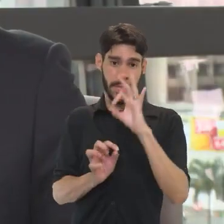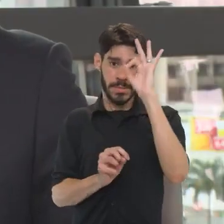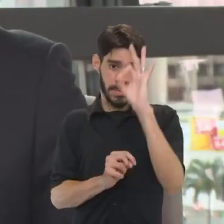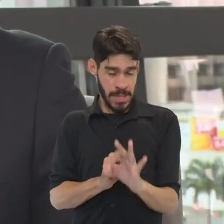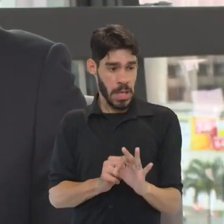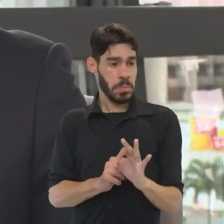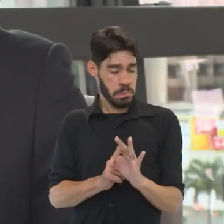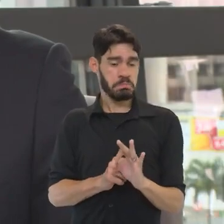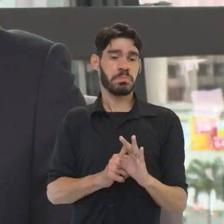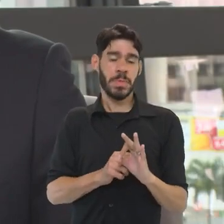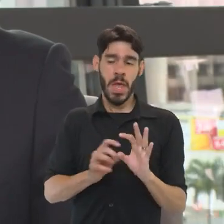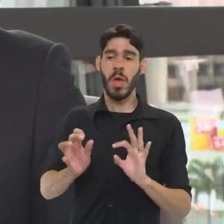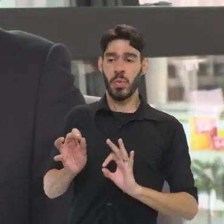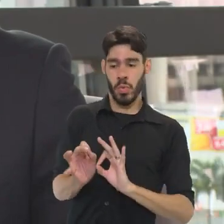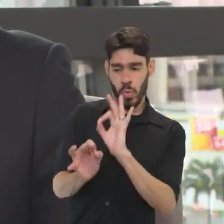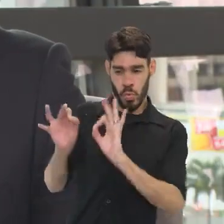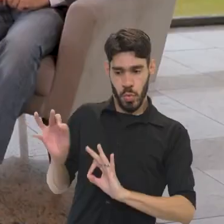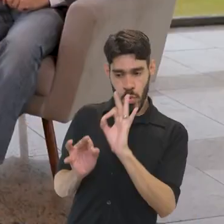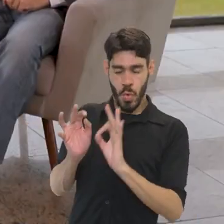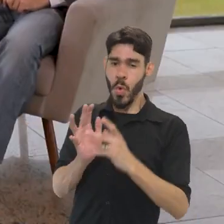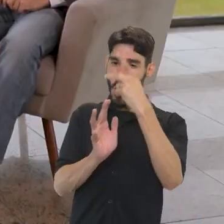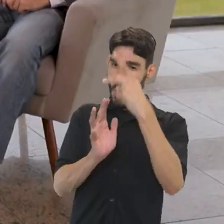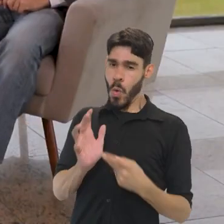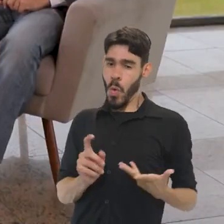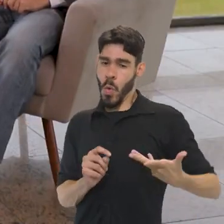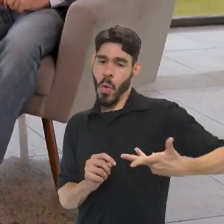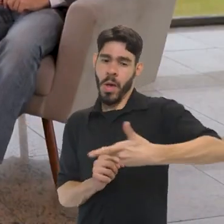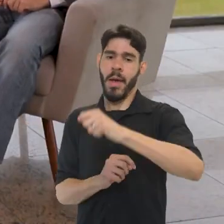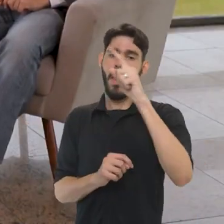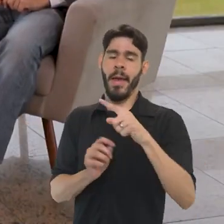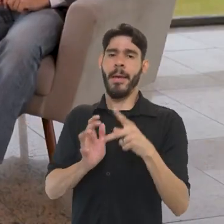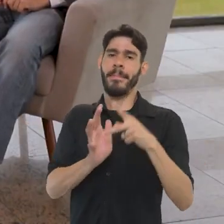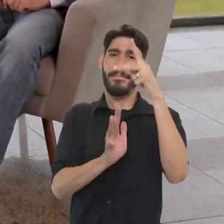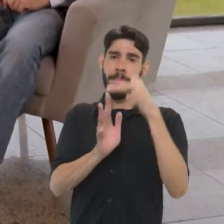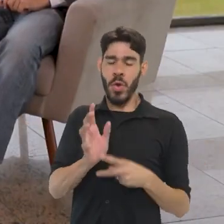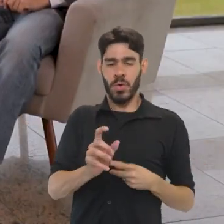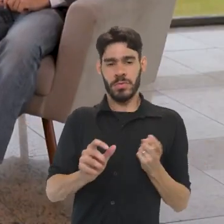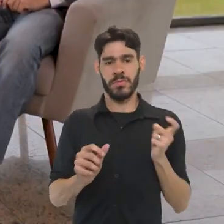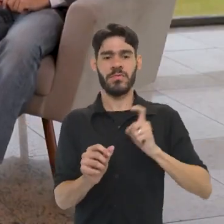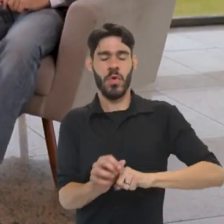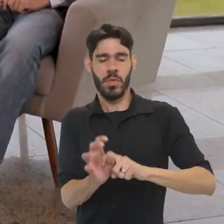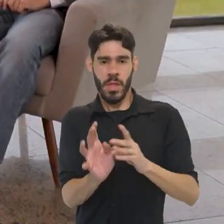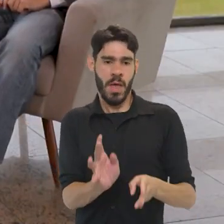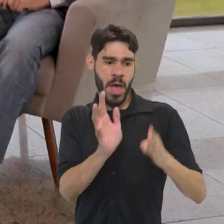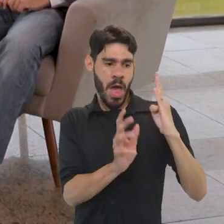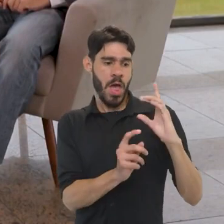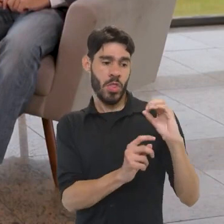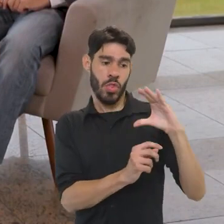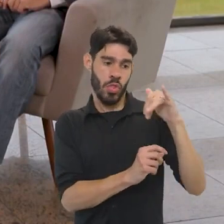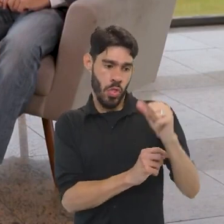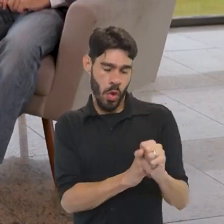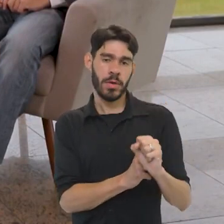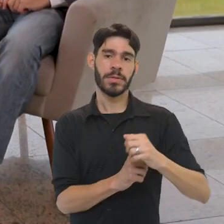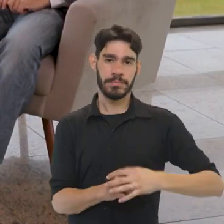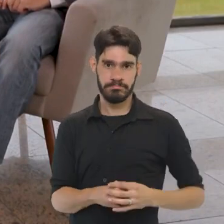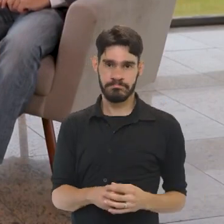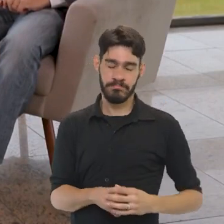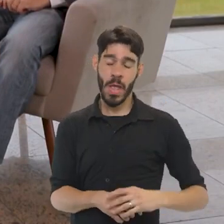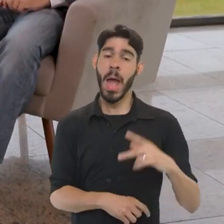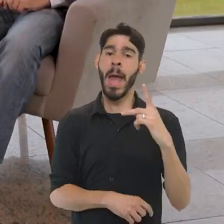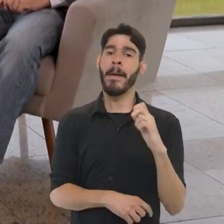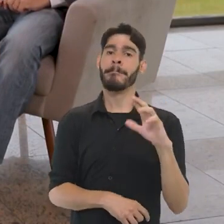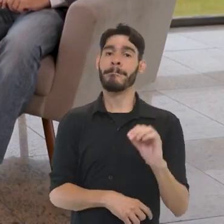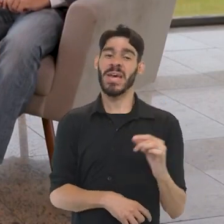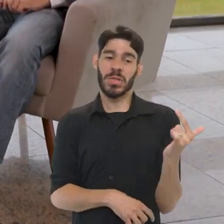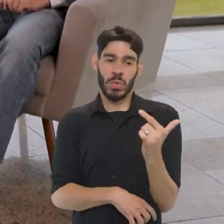Cais do Valongo, não é isso? Nós estamos desenhando um belíssimo projeto, que é o projeto de restauração do prédio de Docas, Pedro II.